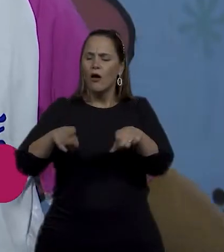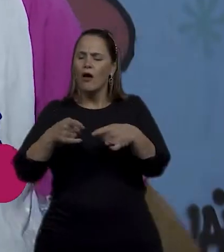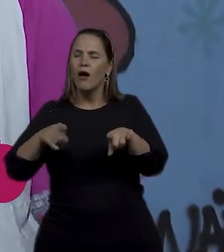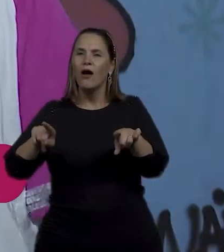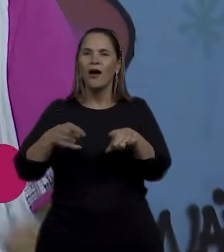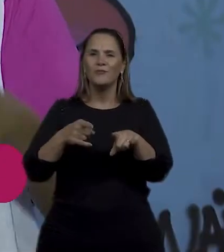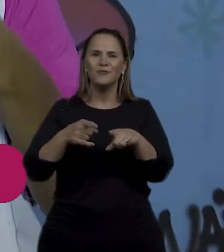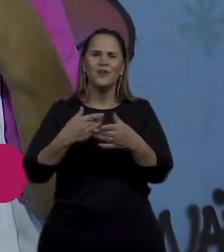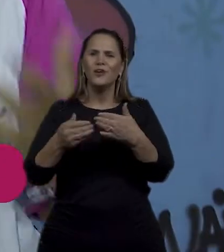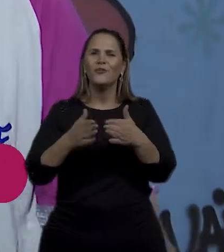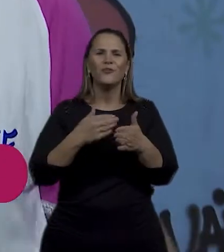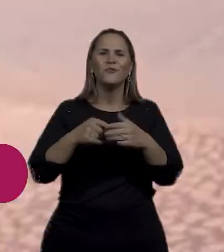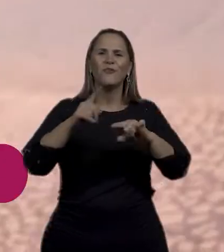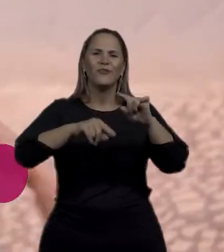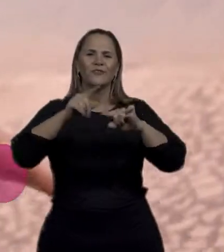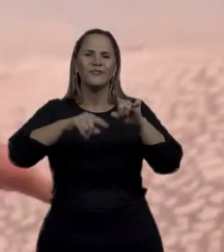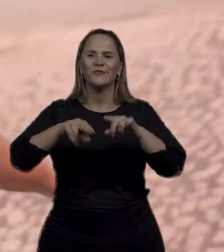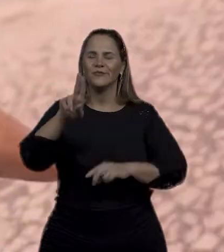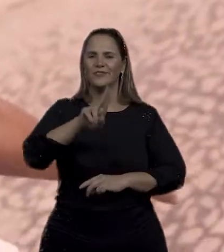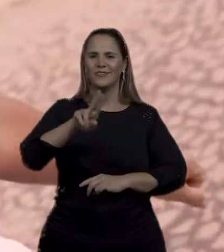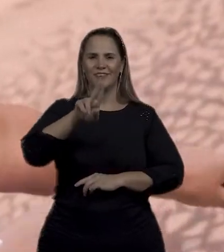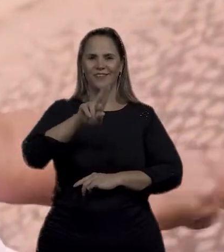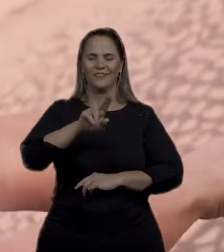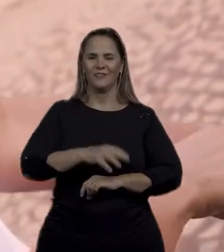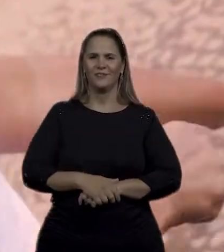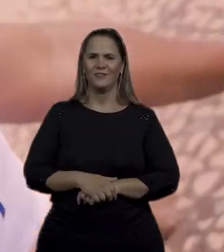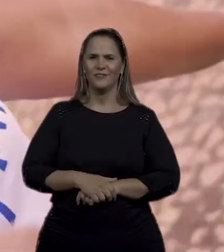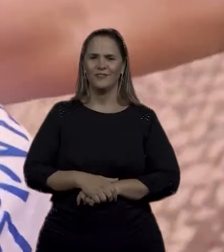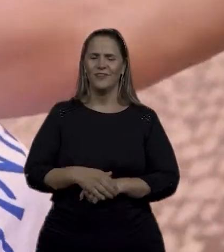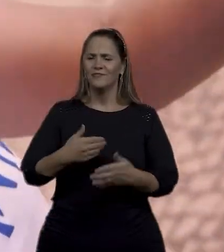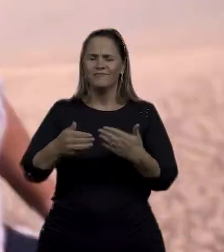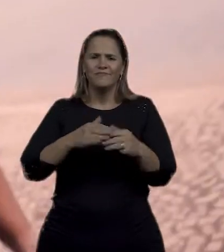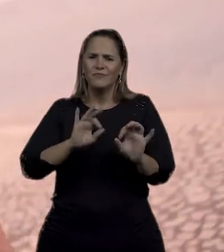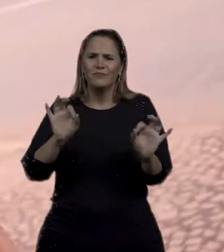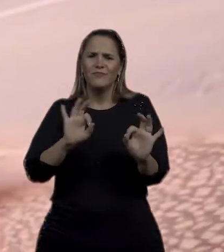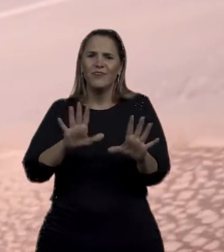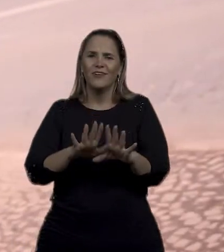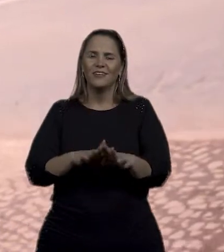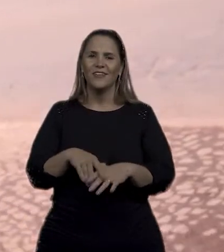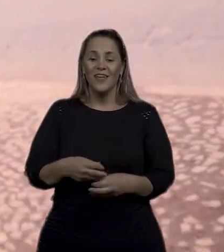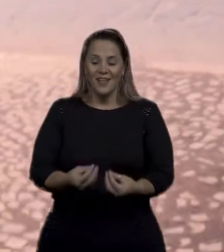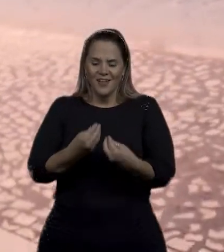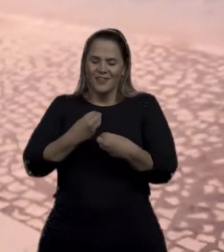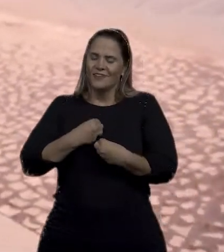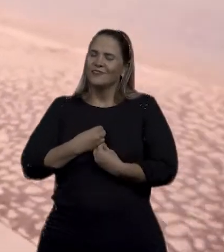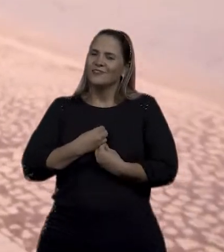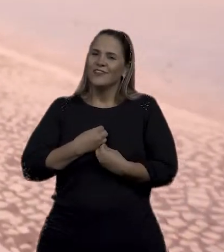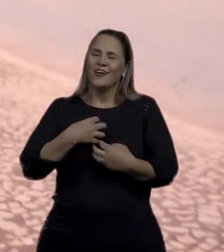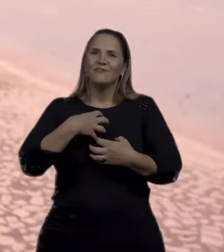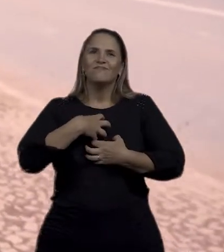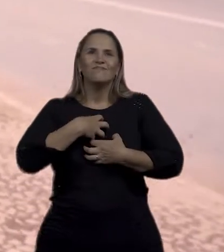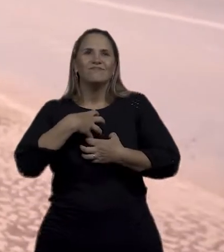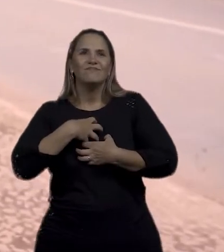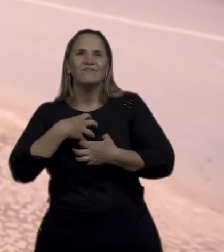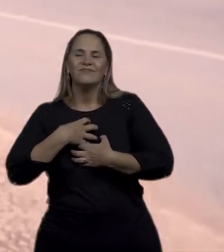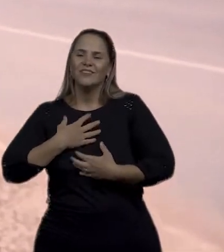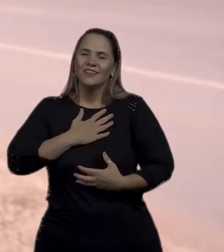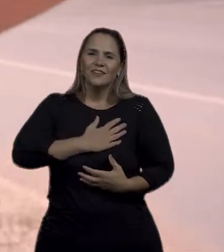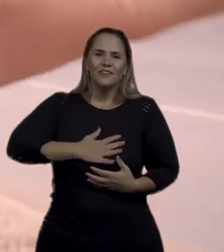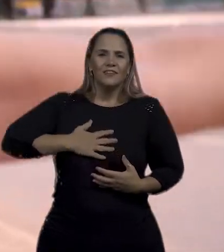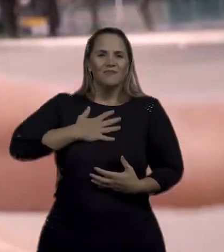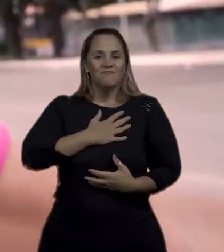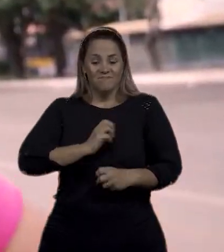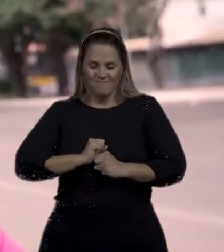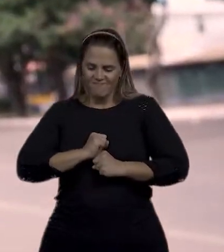muleta, se você está numa cadeira de rodas, não importa como você esteja. Aquilo ali, ele te traz um prazer, uma